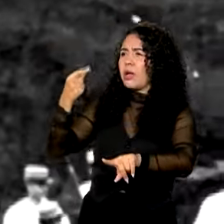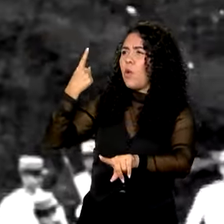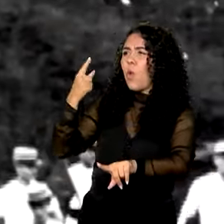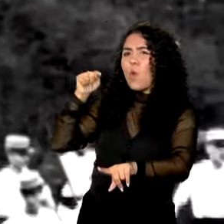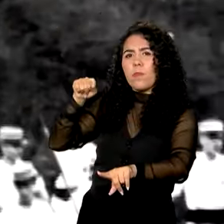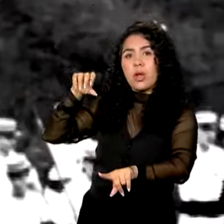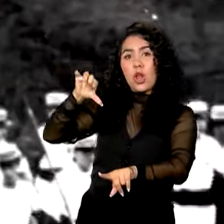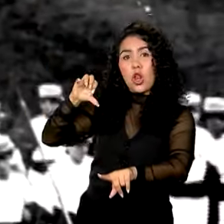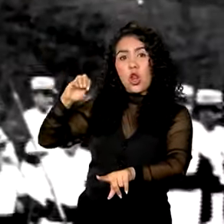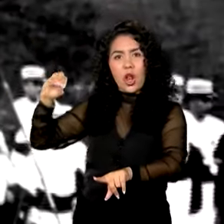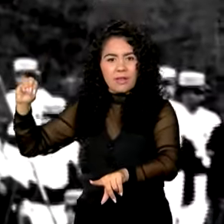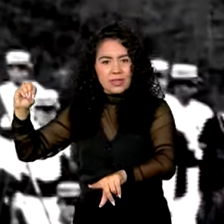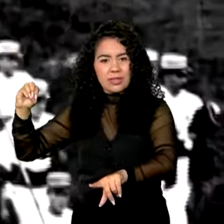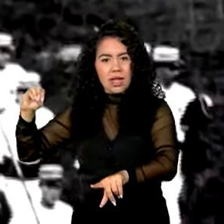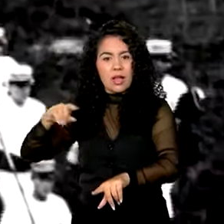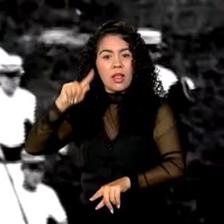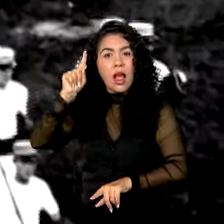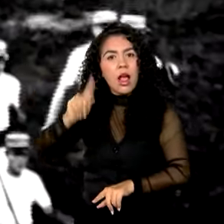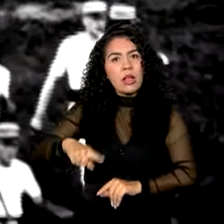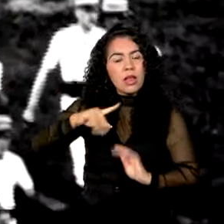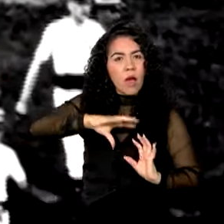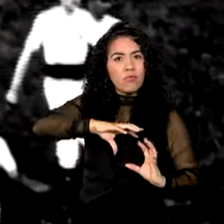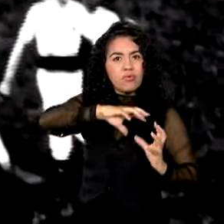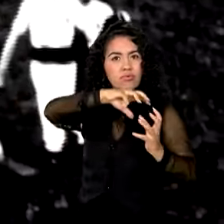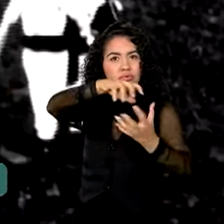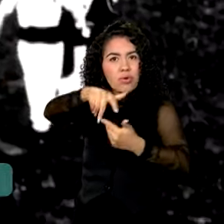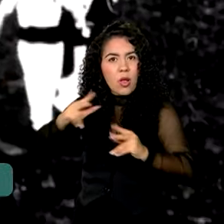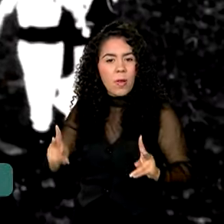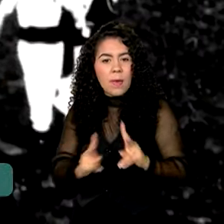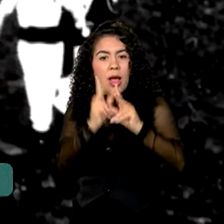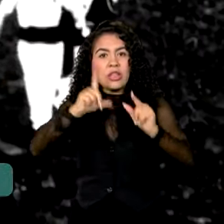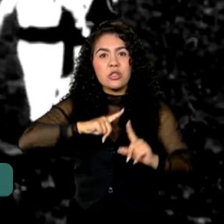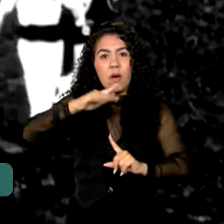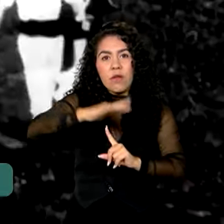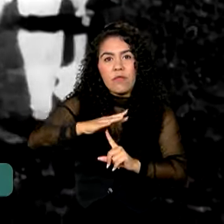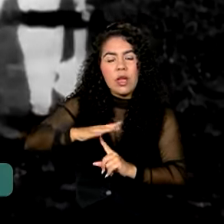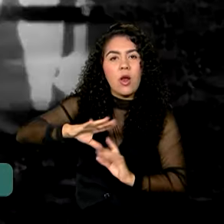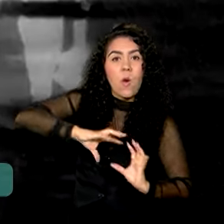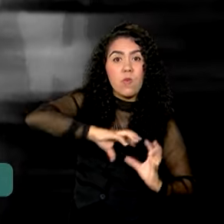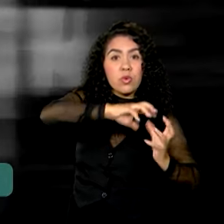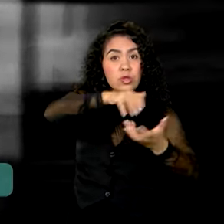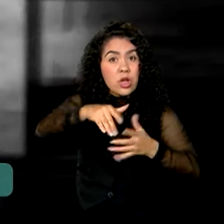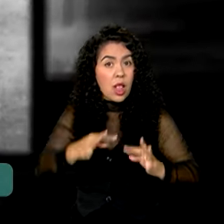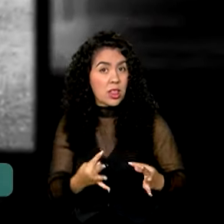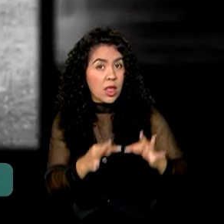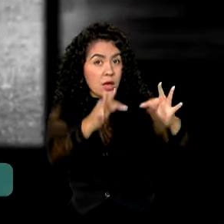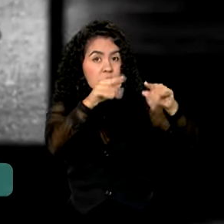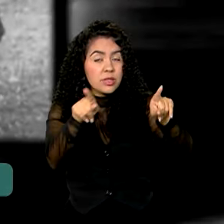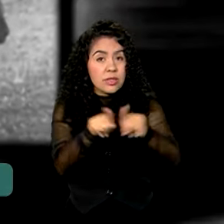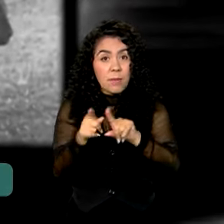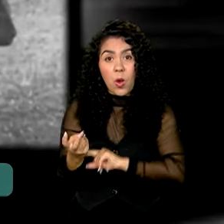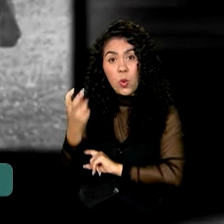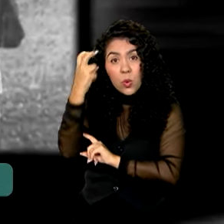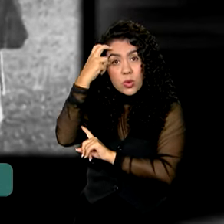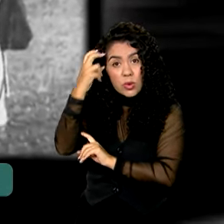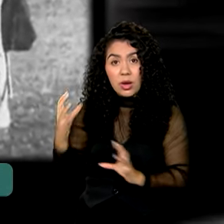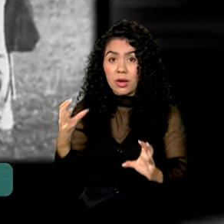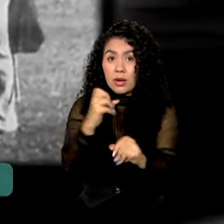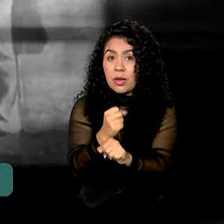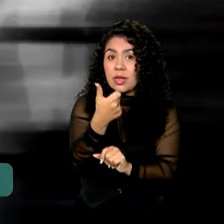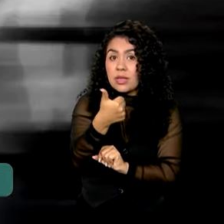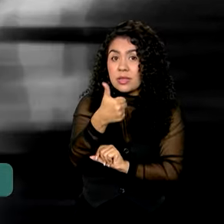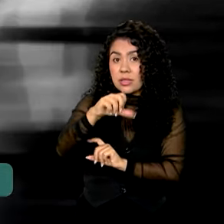como parte da Exposição Universal de Paris, uma feira mundial de tecnologia e cultura. Foram 19